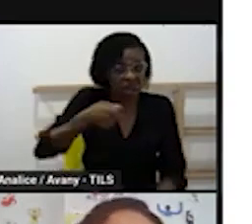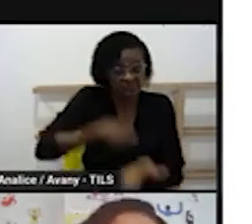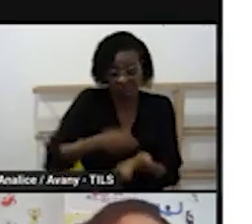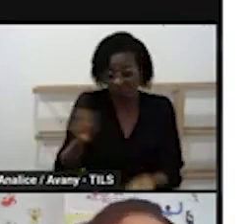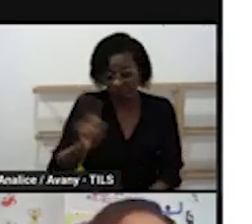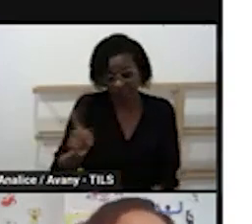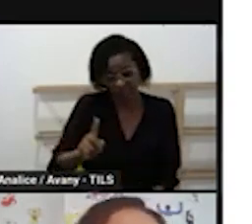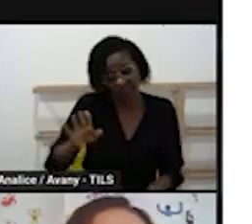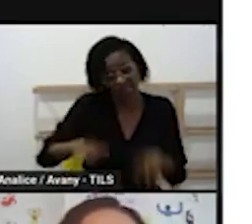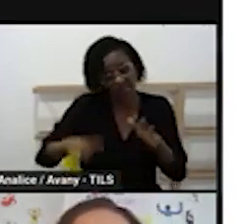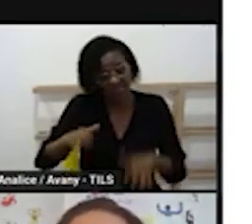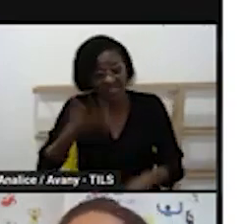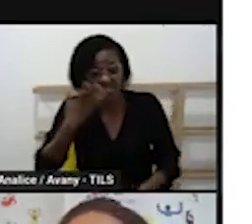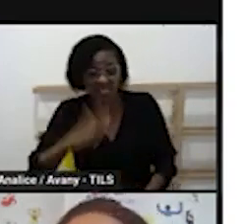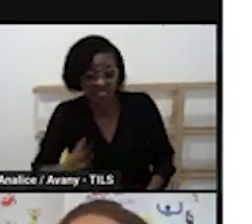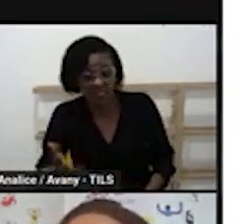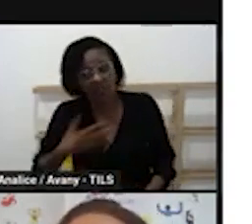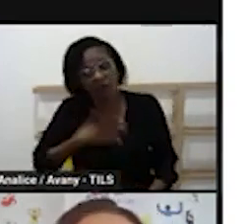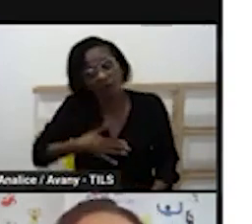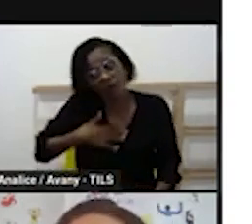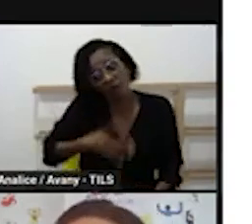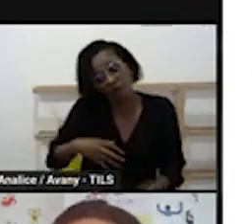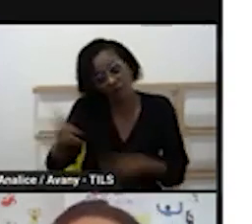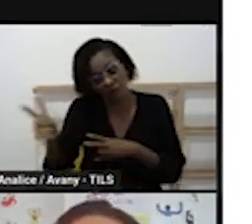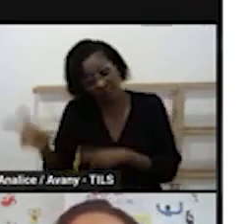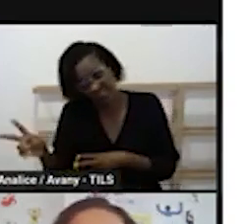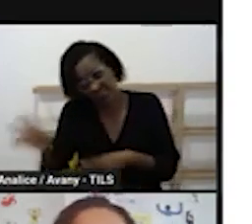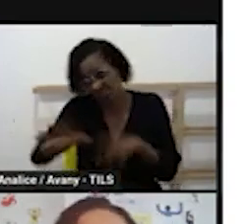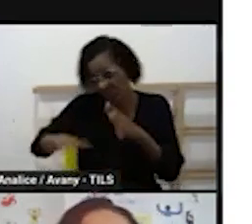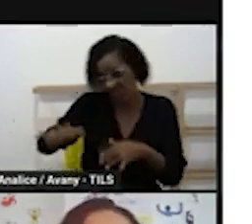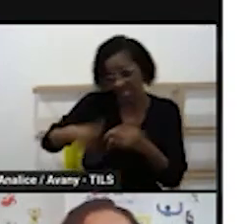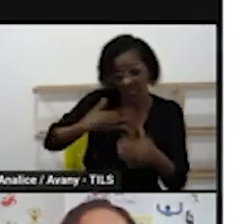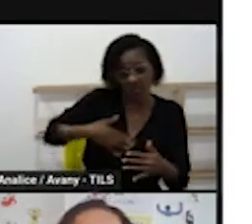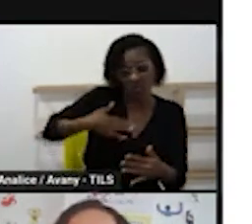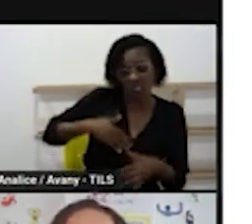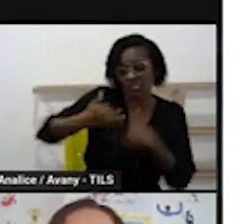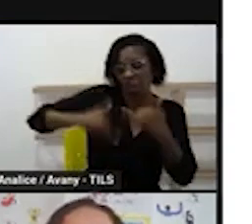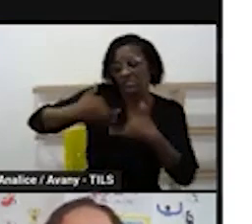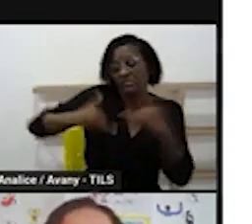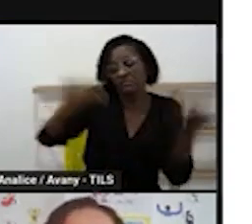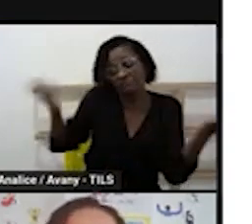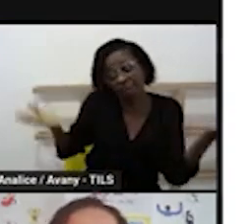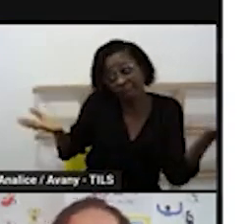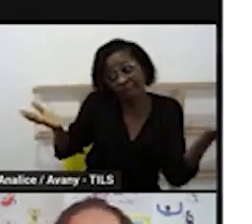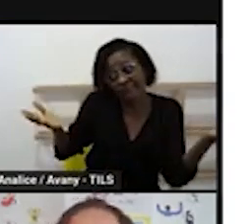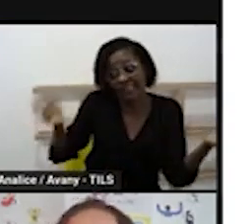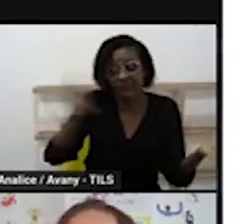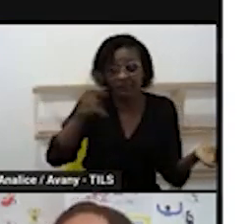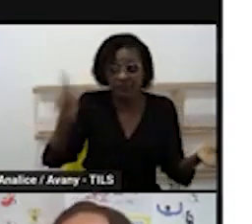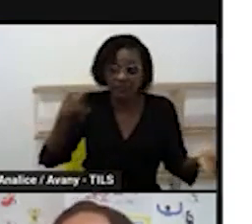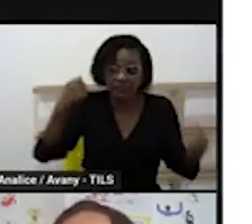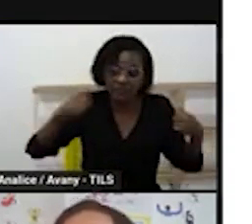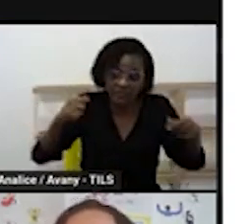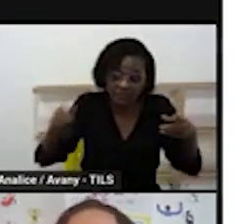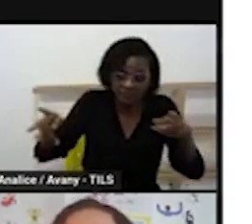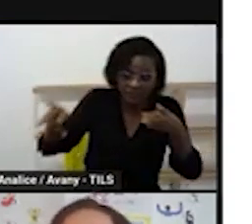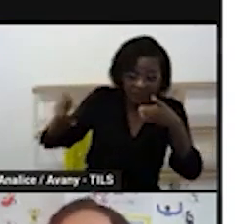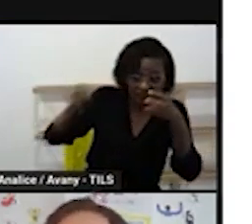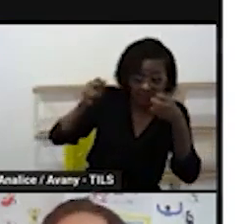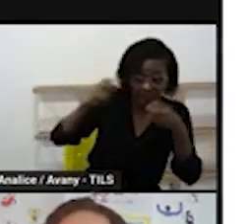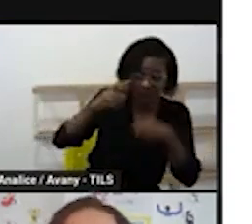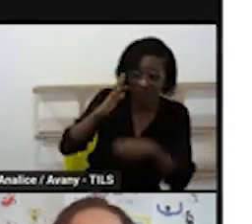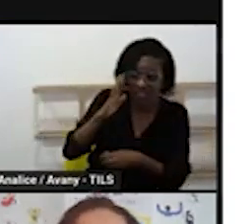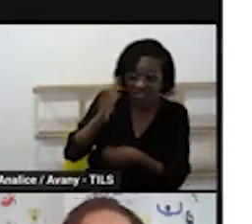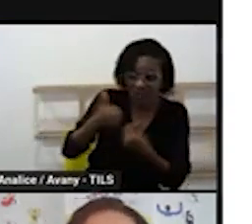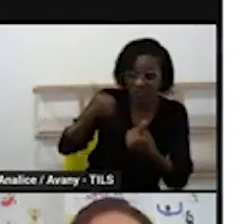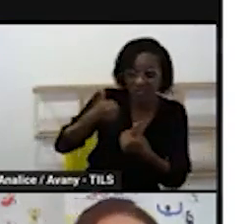que vão dormir e outras crianças que não vão dormir e que a gente precisa planejar também com essas crianças que não conseguem dormir então o que elas vão